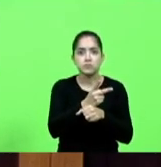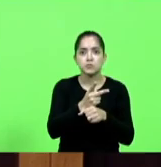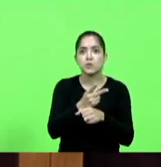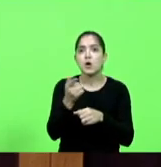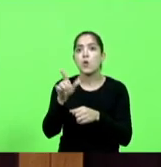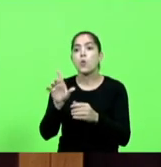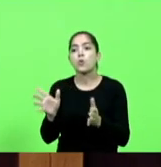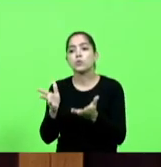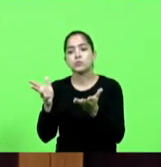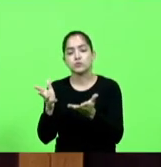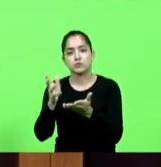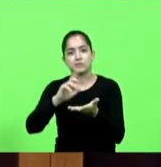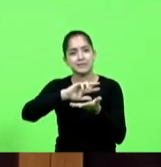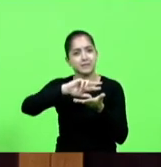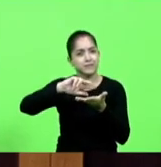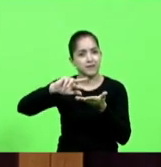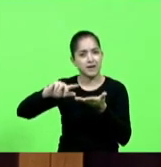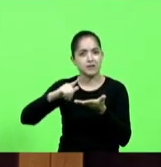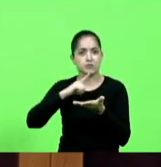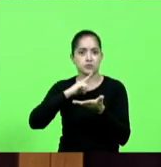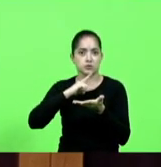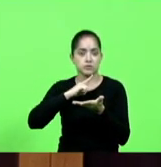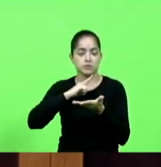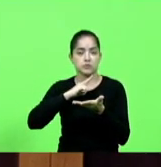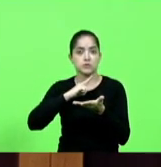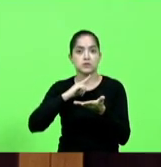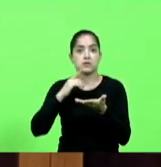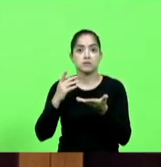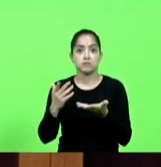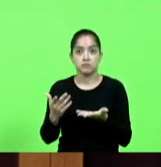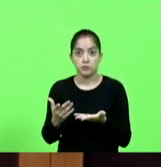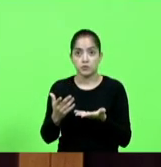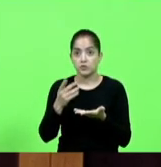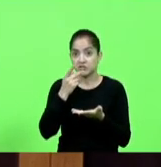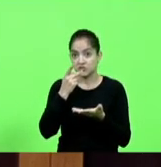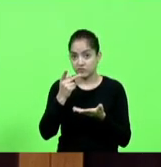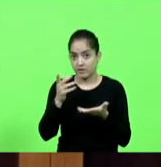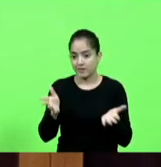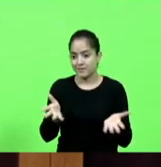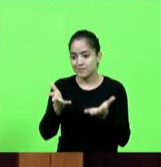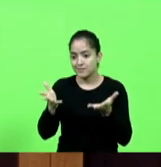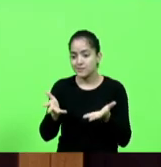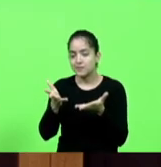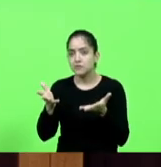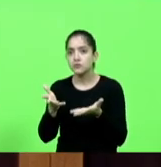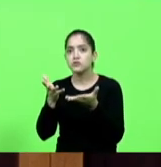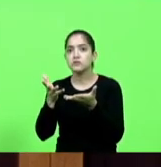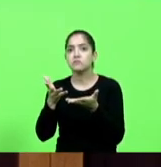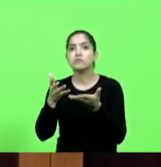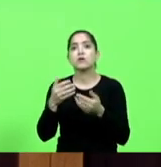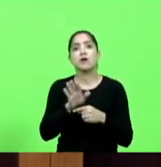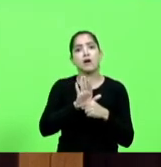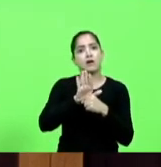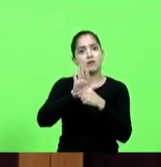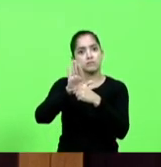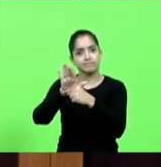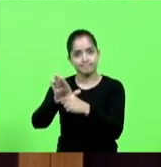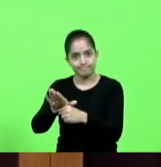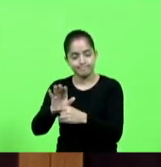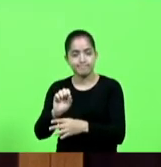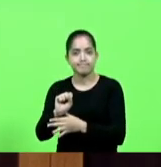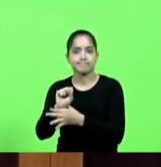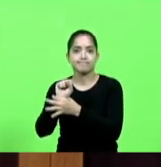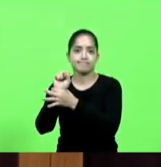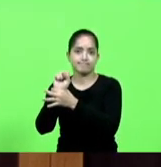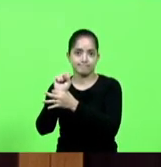temos vários tipos de incentivos e quando se fala em incentivo falamos em benefício para garantir